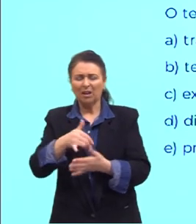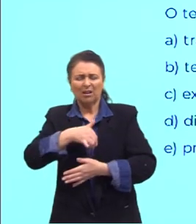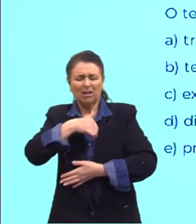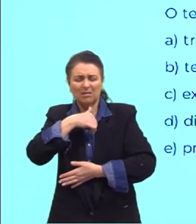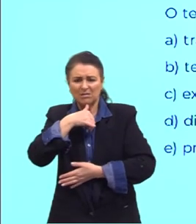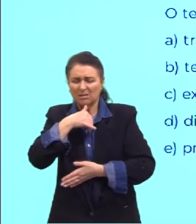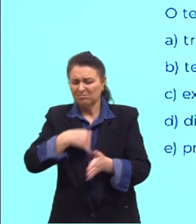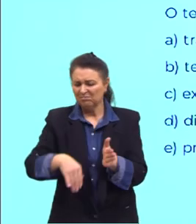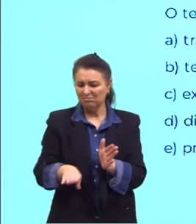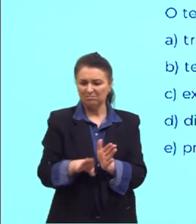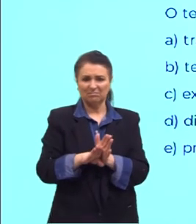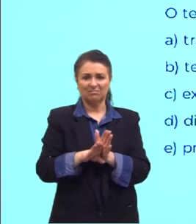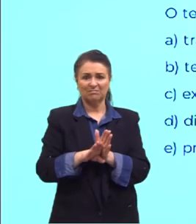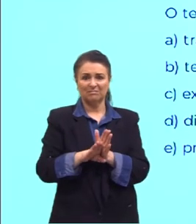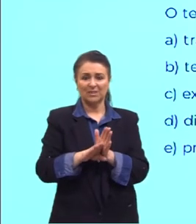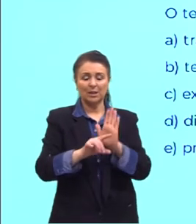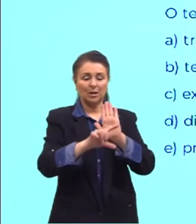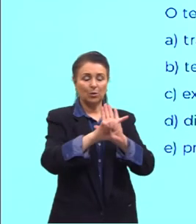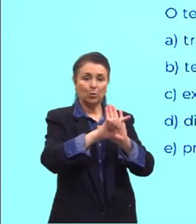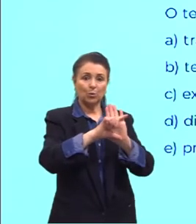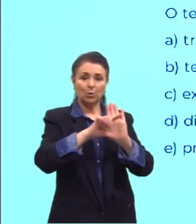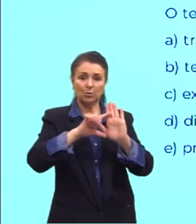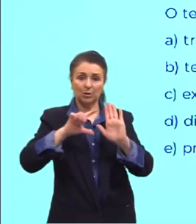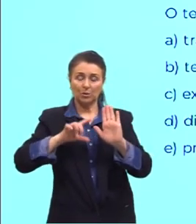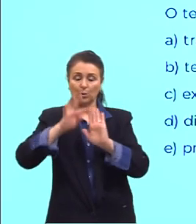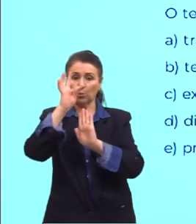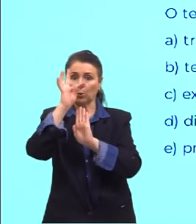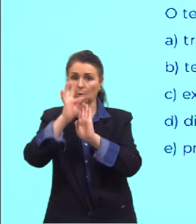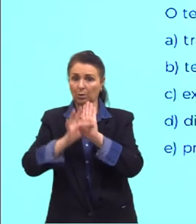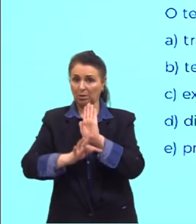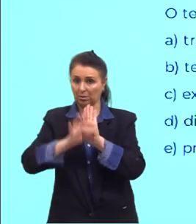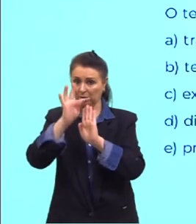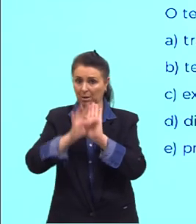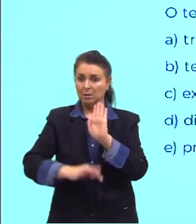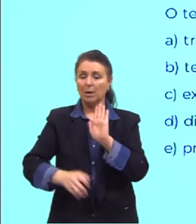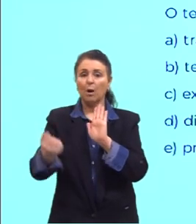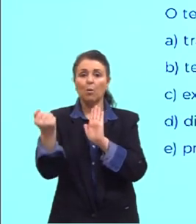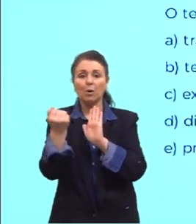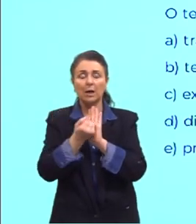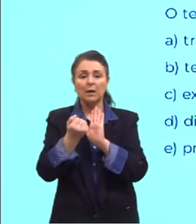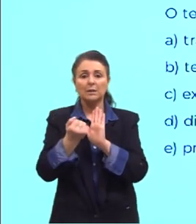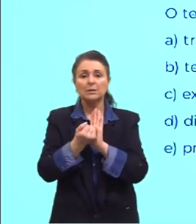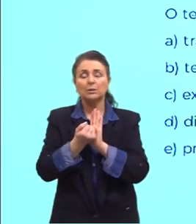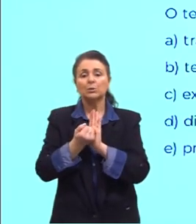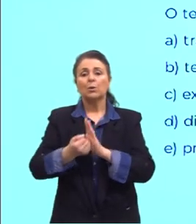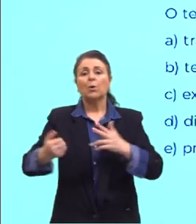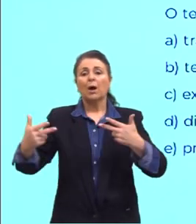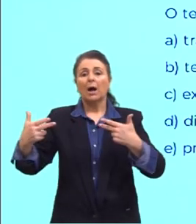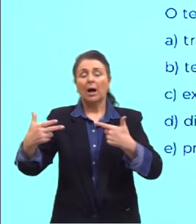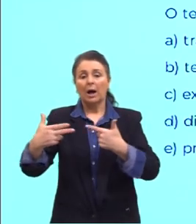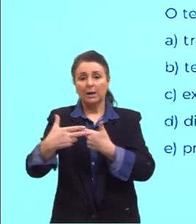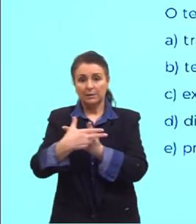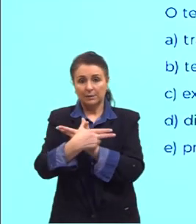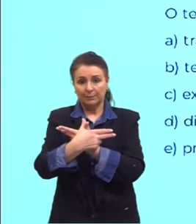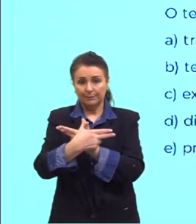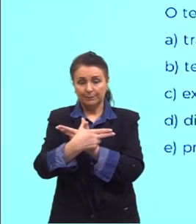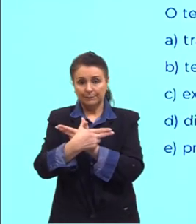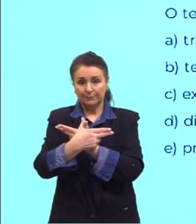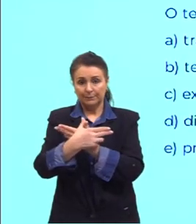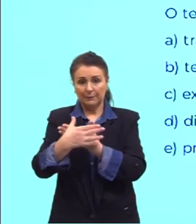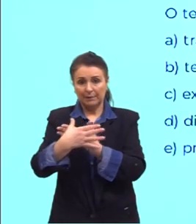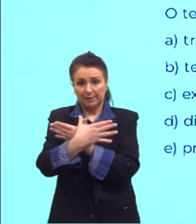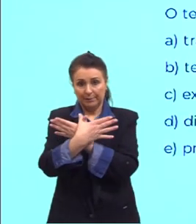aqui é um trecho, tá? O texto é um registro asteca cujo sentido está relacionado a